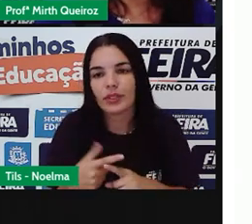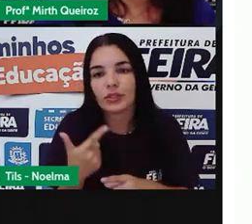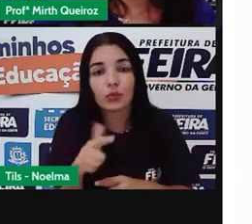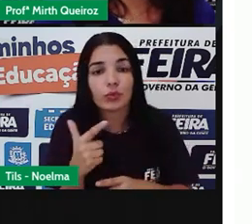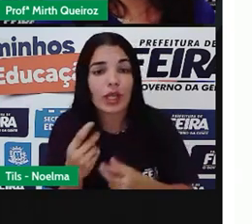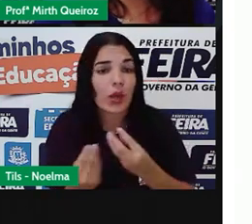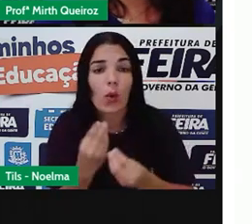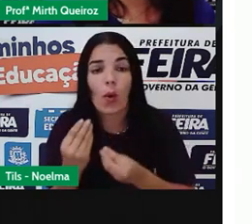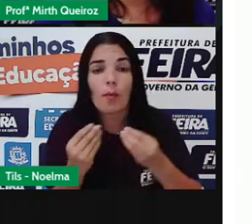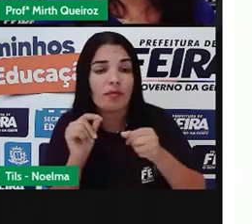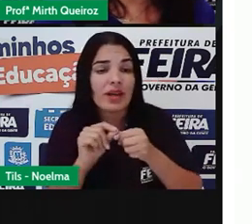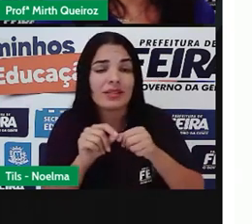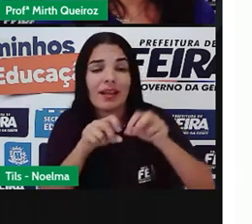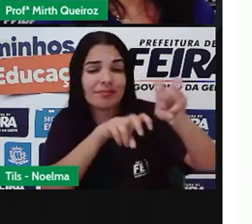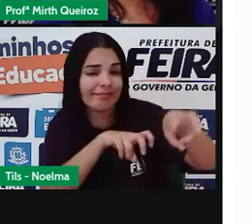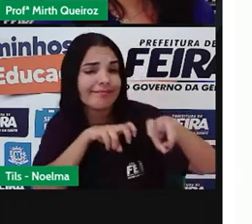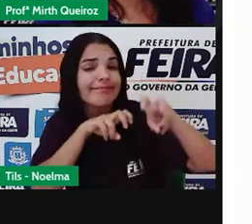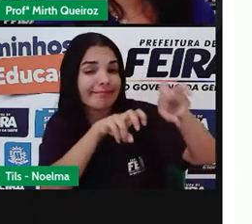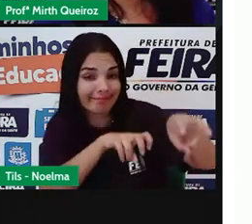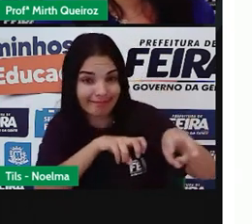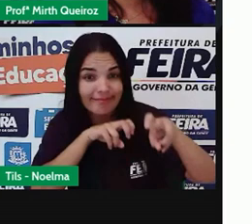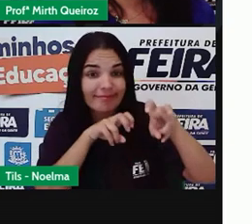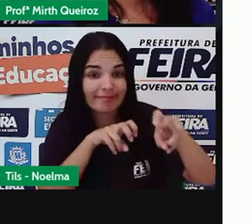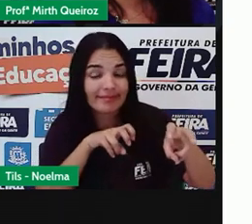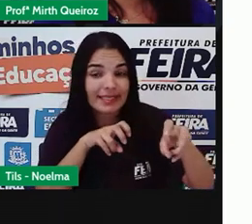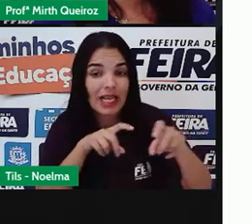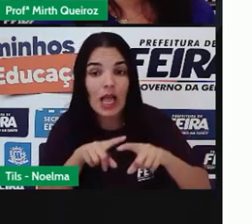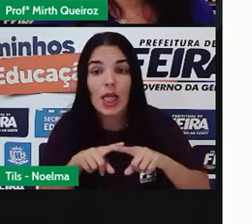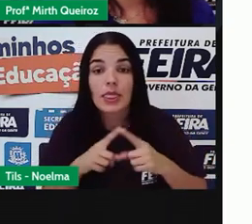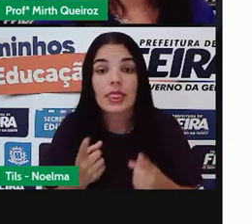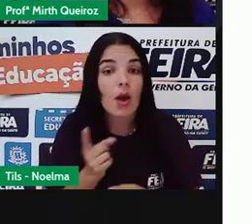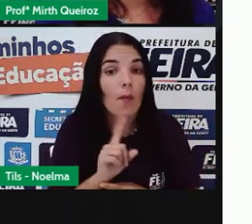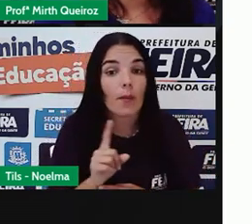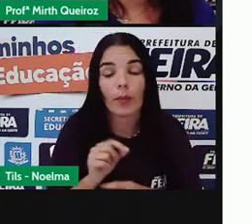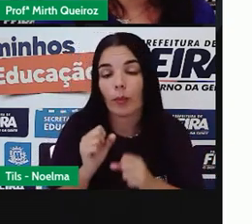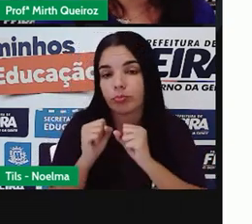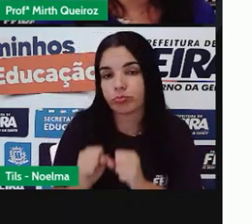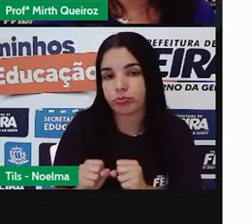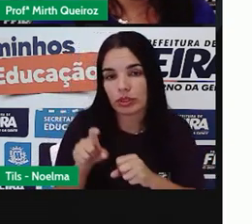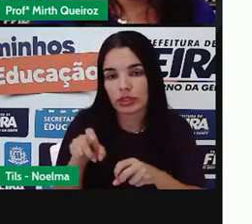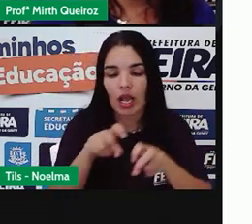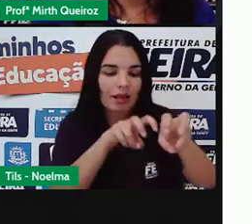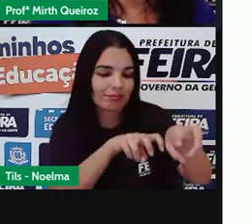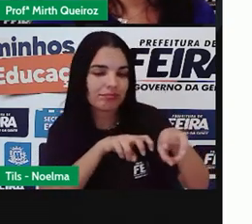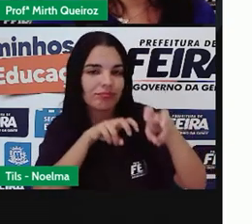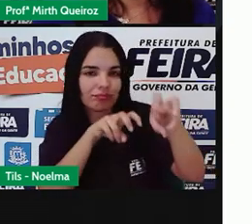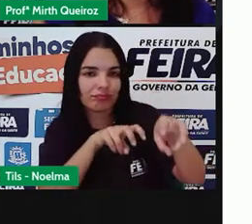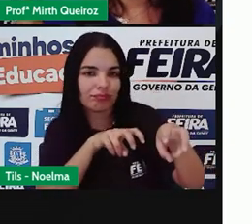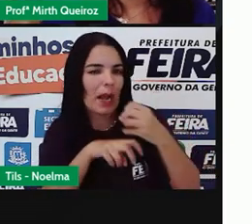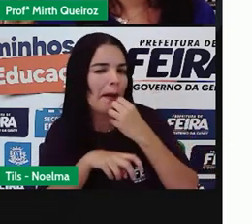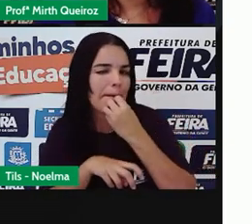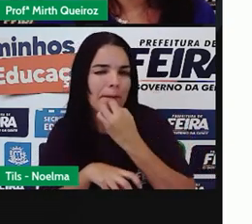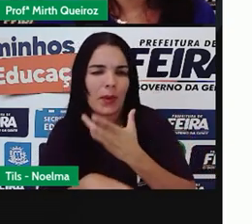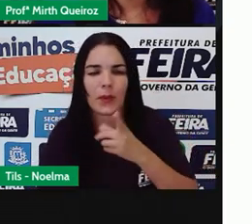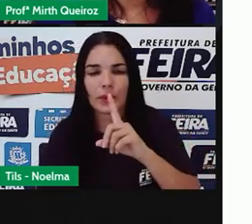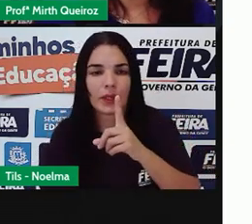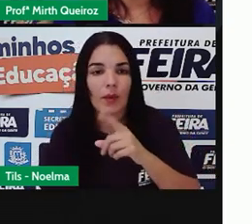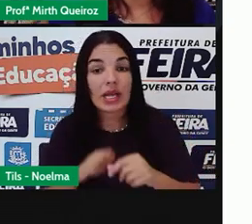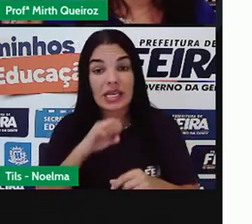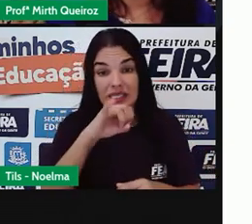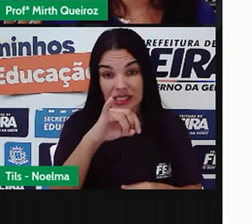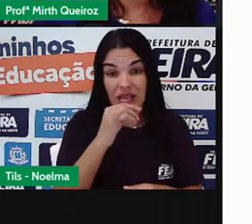prática agrária. Esse solo não é próprio para o cultivo. Se a gente quiser plantar